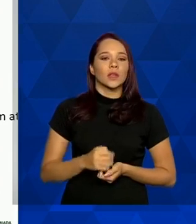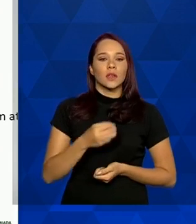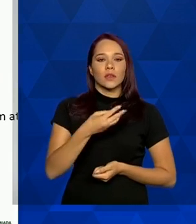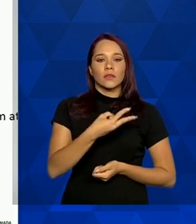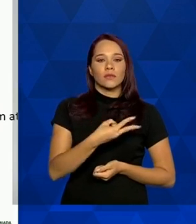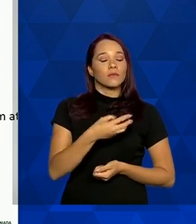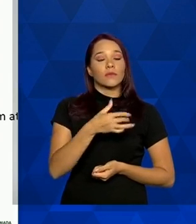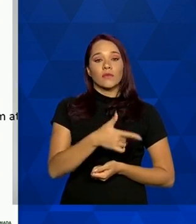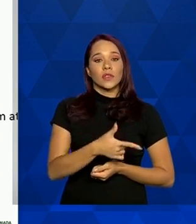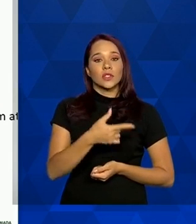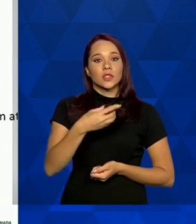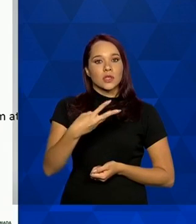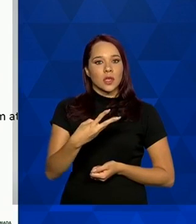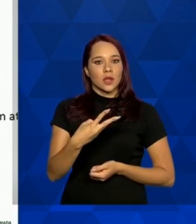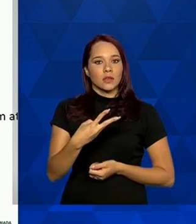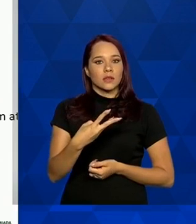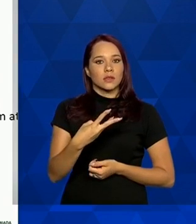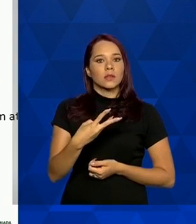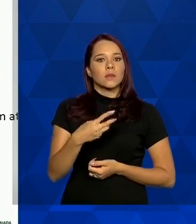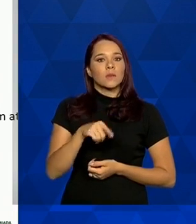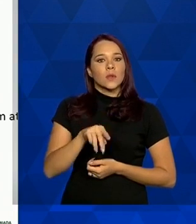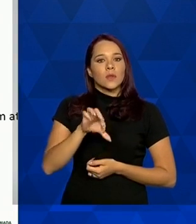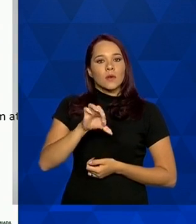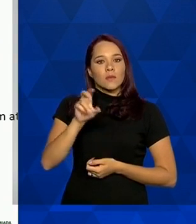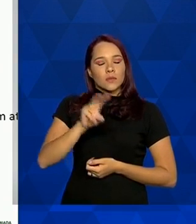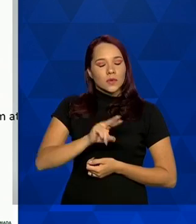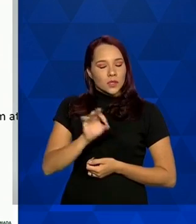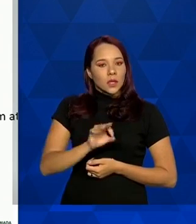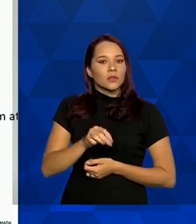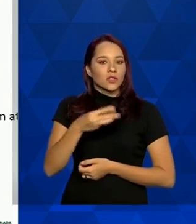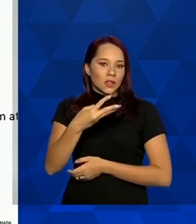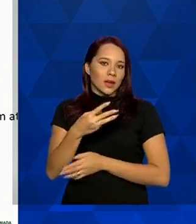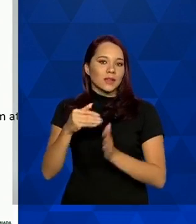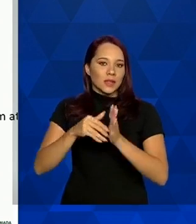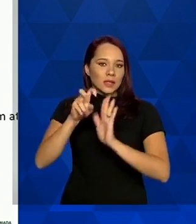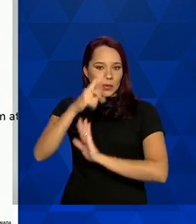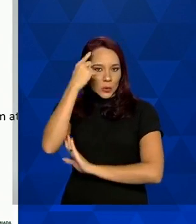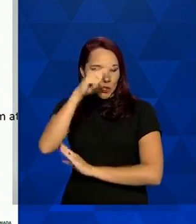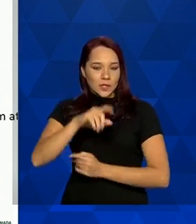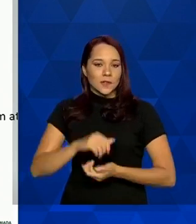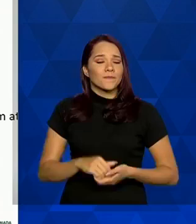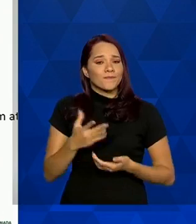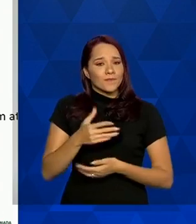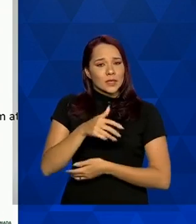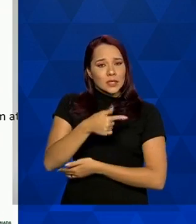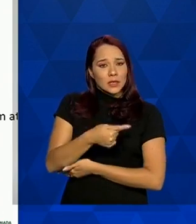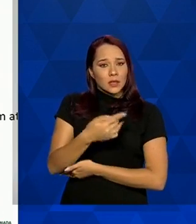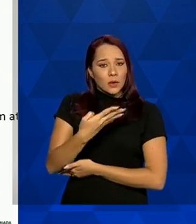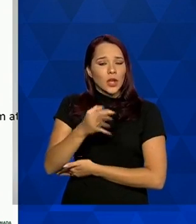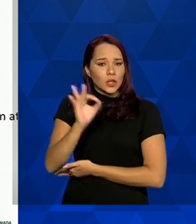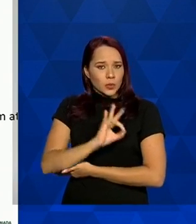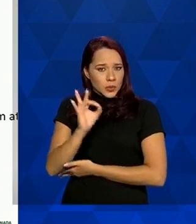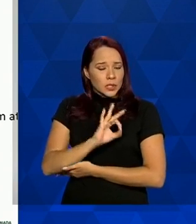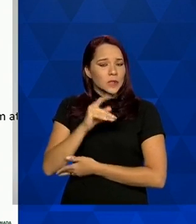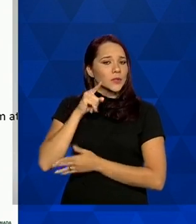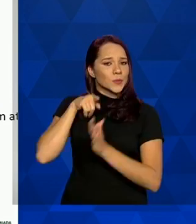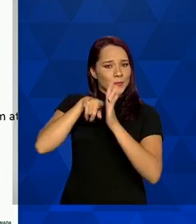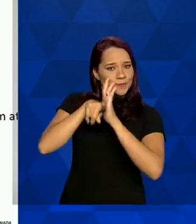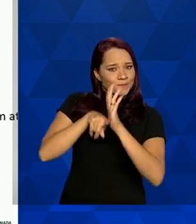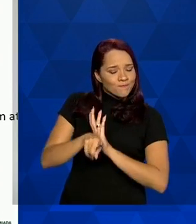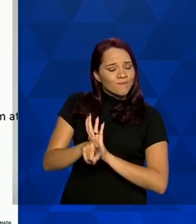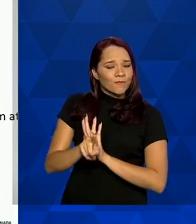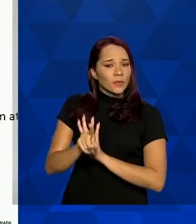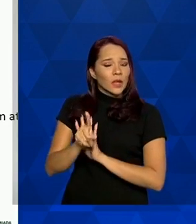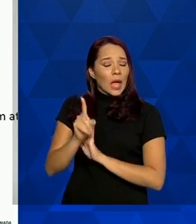,9% de 3 a 5 dias ou seja 74% dos exames foram analisados em até